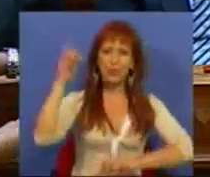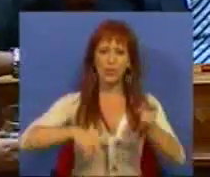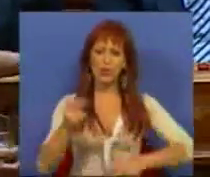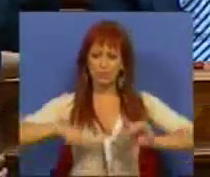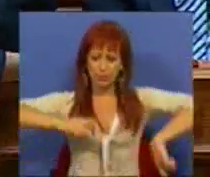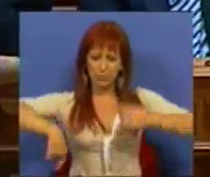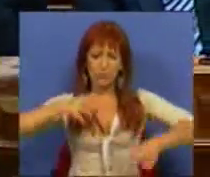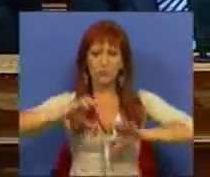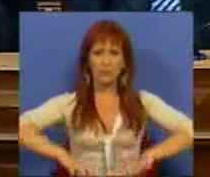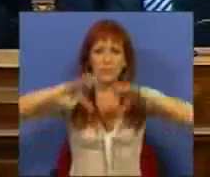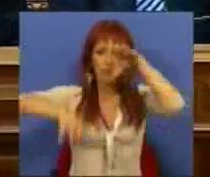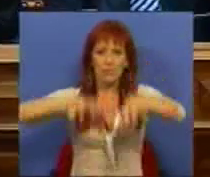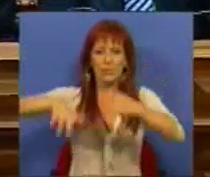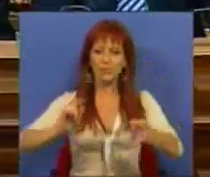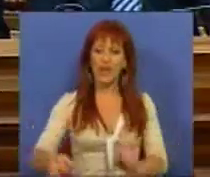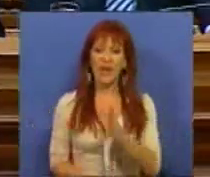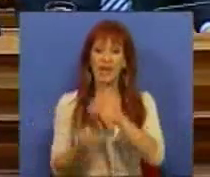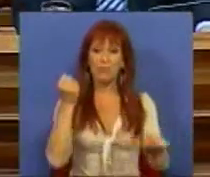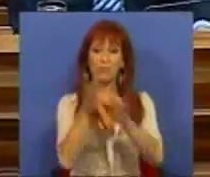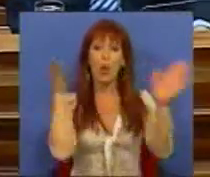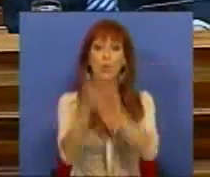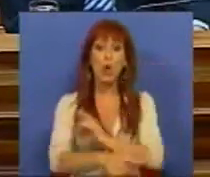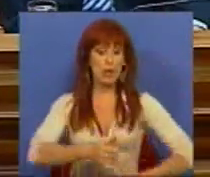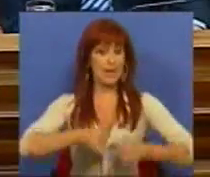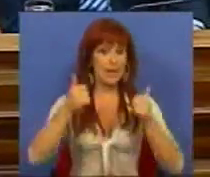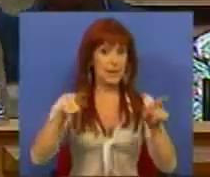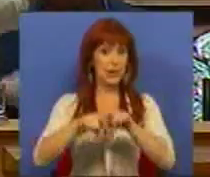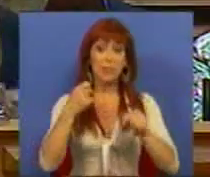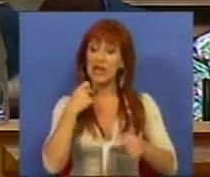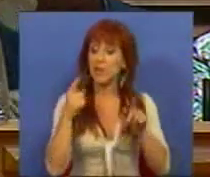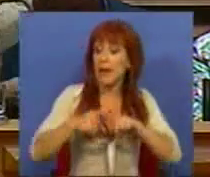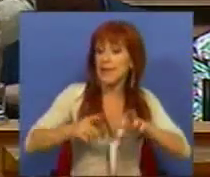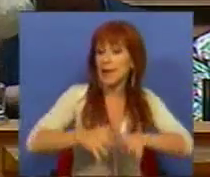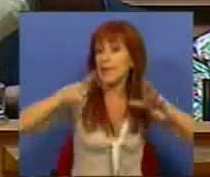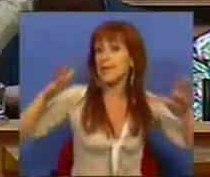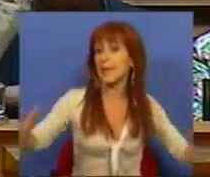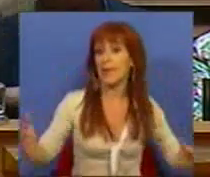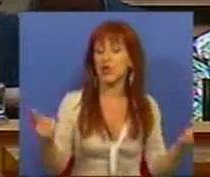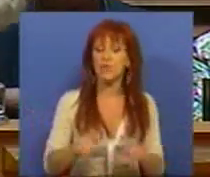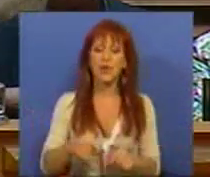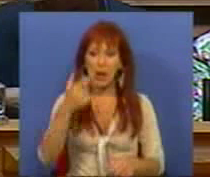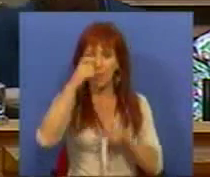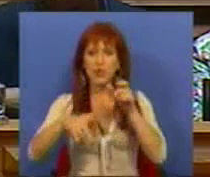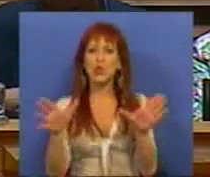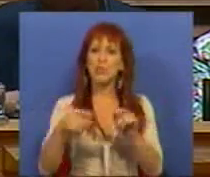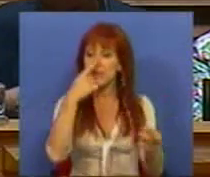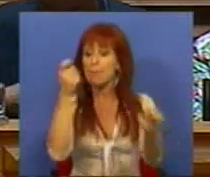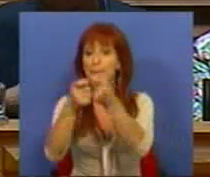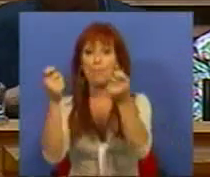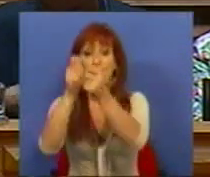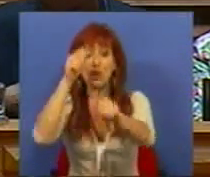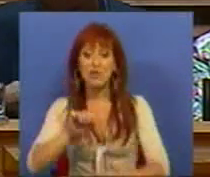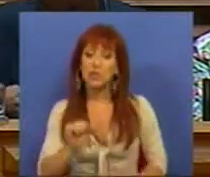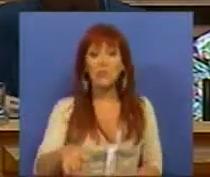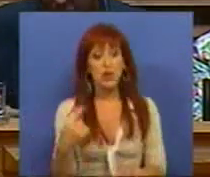reabilitação urbana. Para a criação de emprego nas cidades pequenas, médias e grandes. Para que as pessoas estejam mais próximas